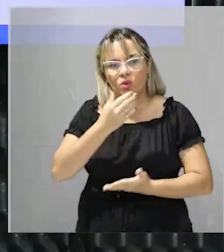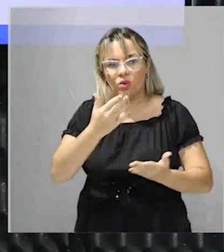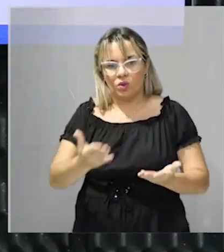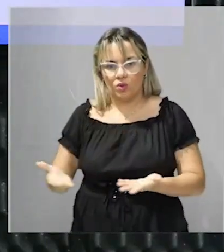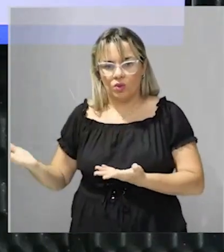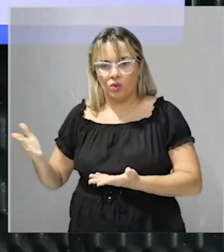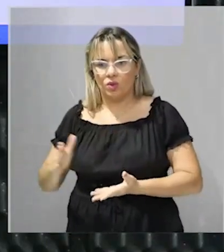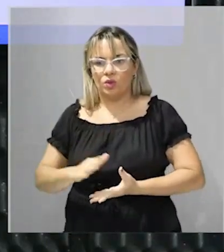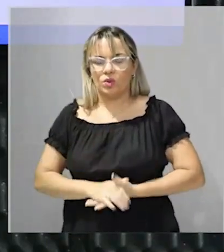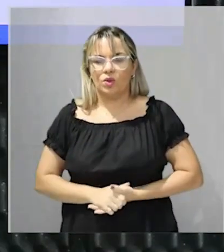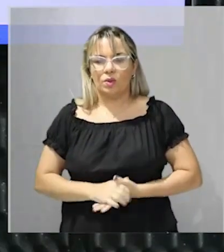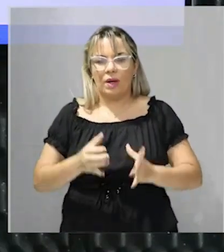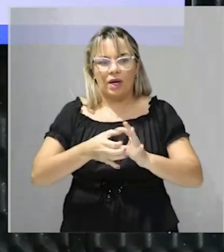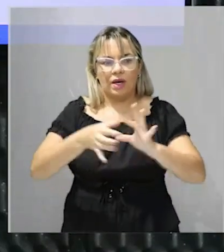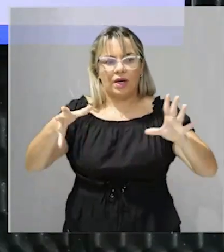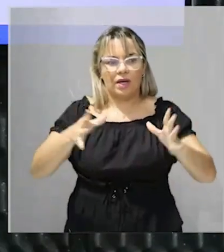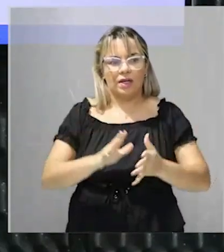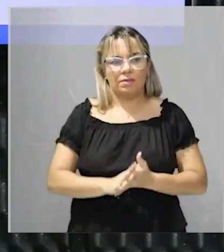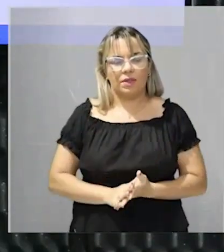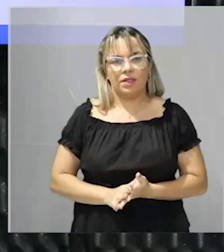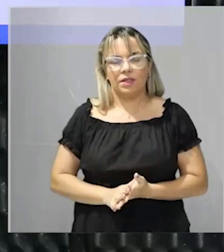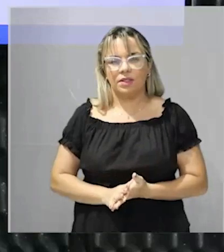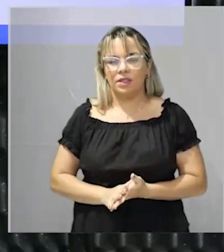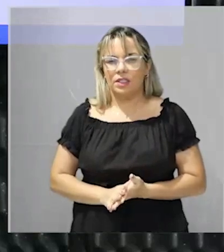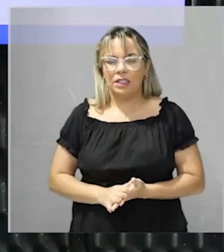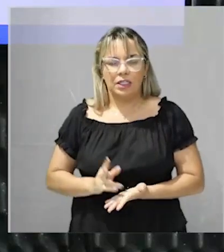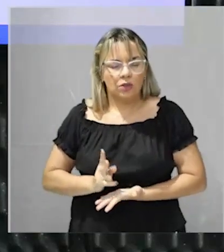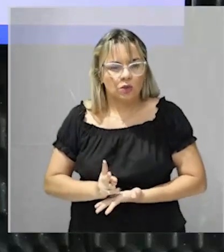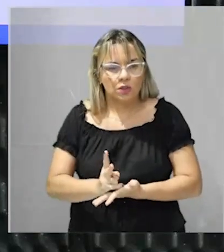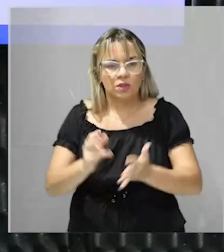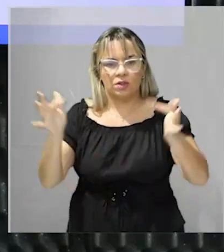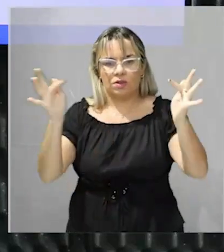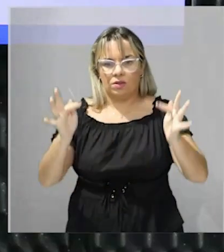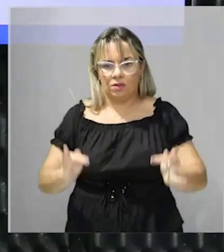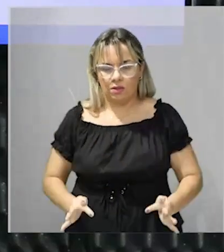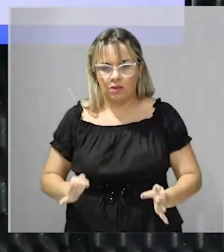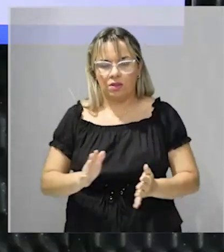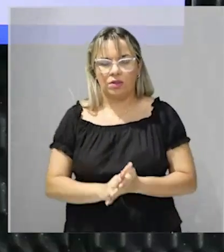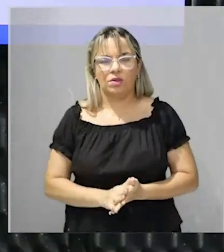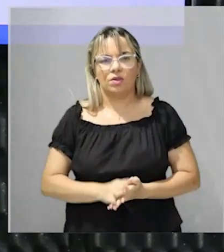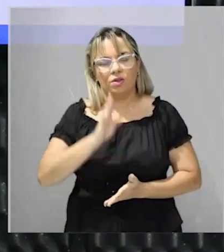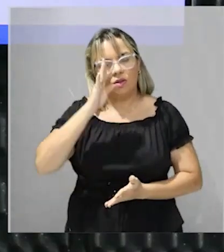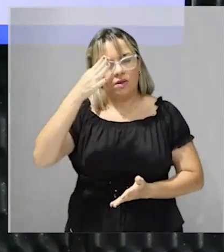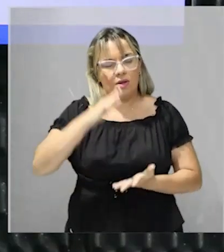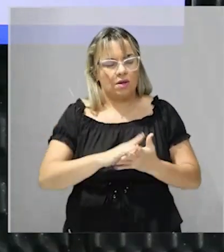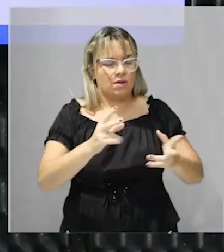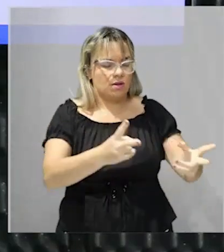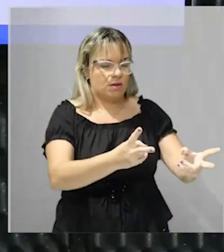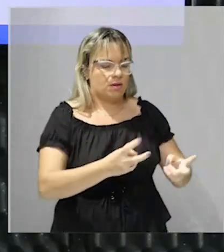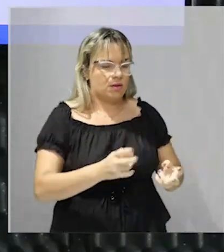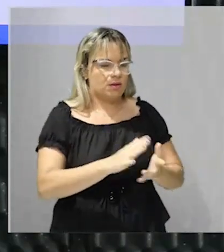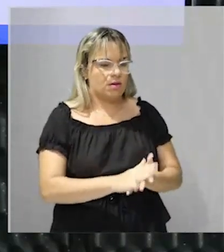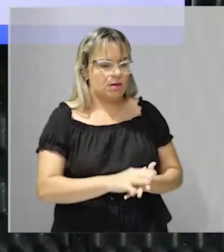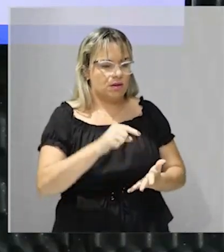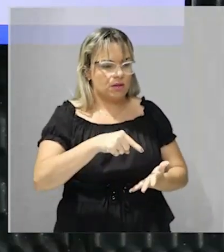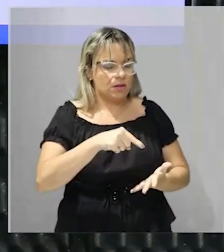no principal documento da independência dos Estados Unidos que é a declaração de guerra redigida principalmente ali por